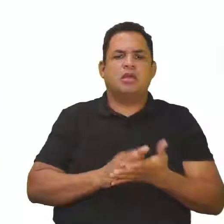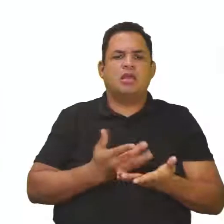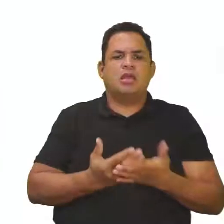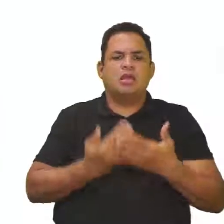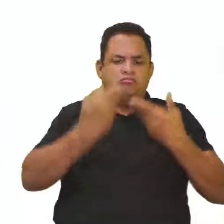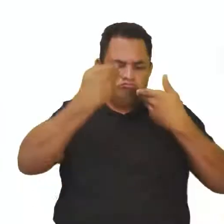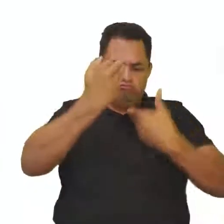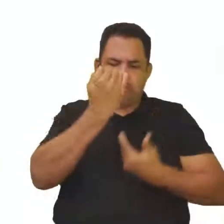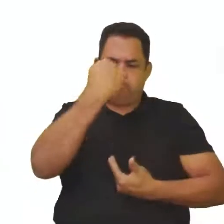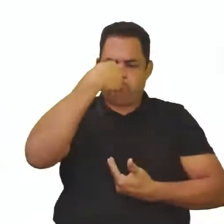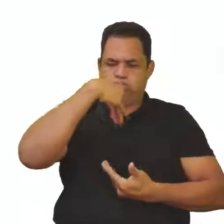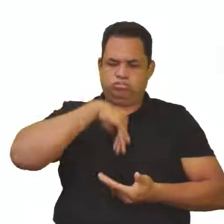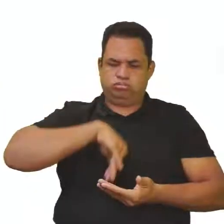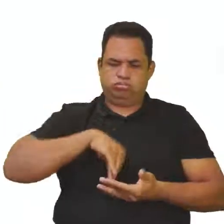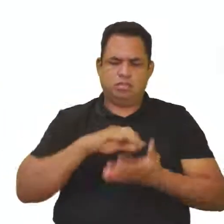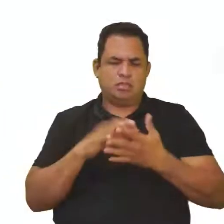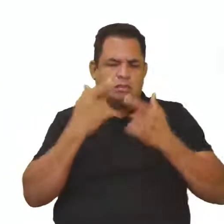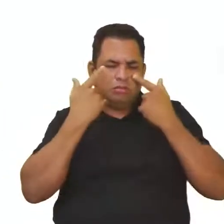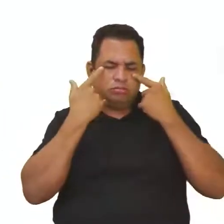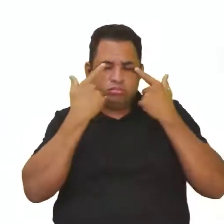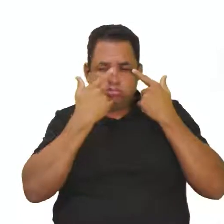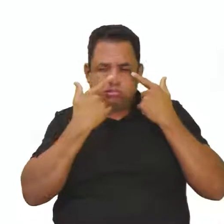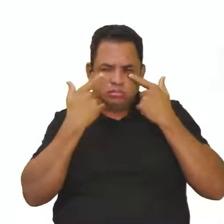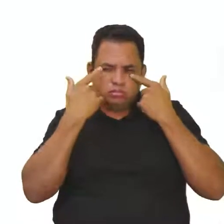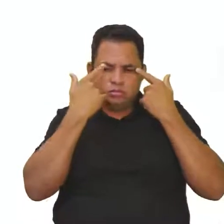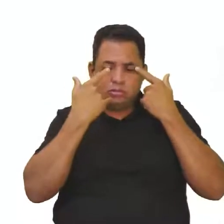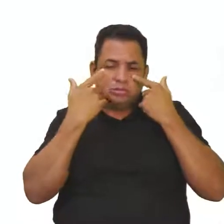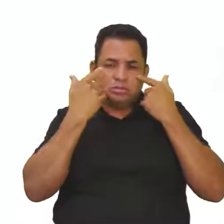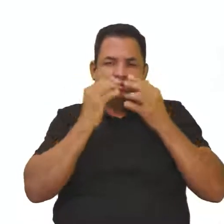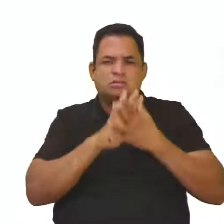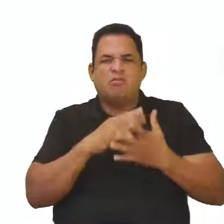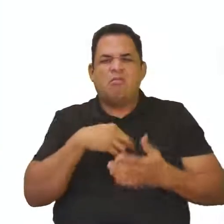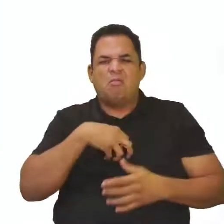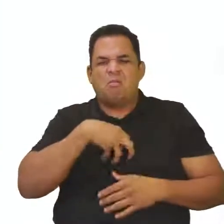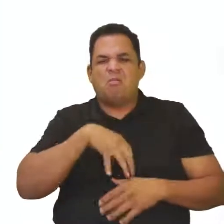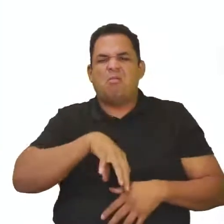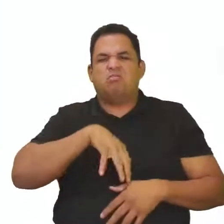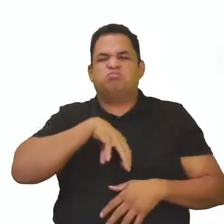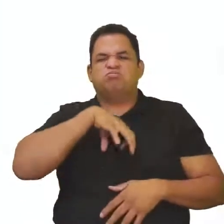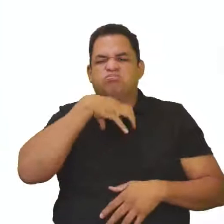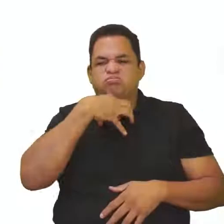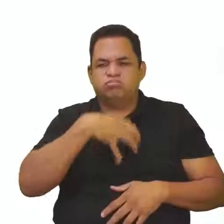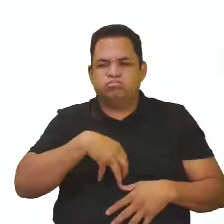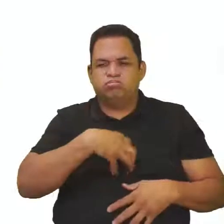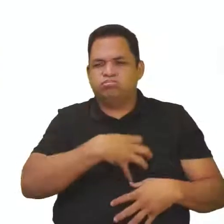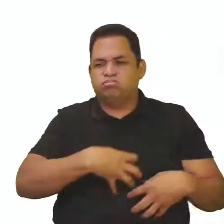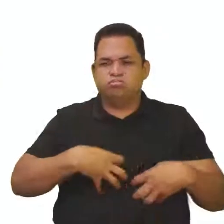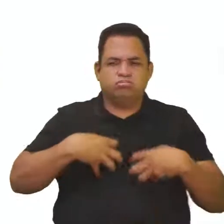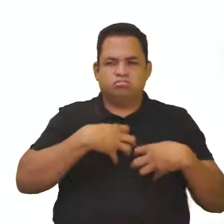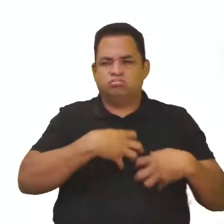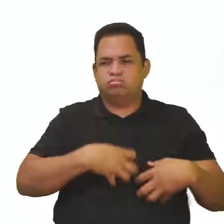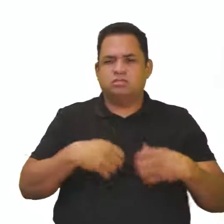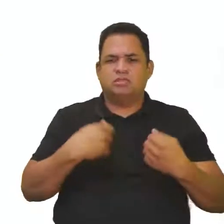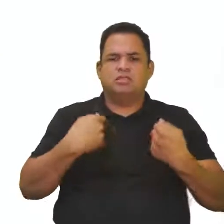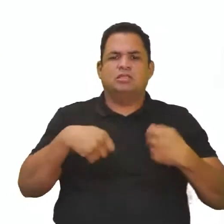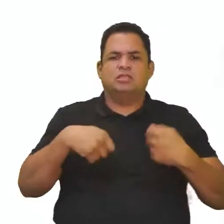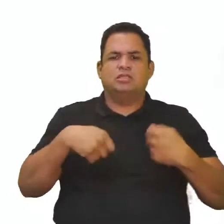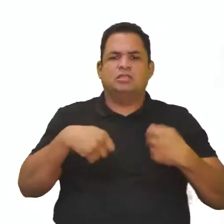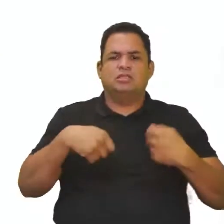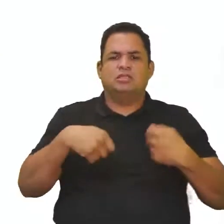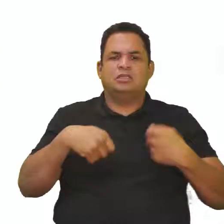que aí você vai ter irritação nos olhos, você pode ter náuseas, dores de cabeça e necessitar ser